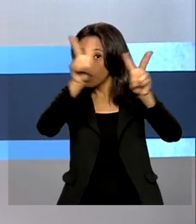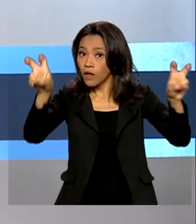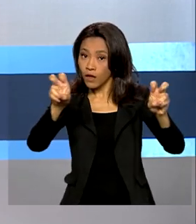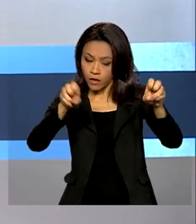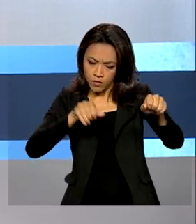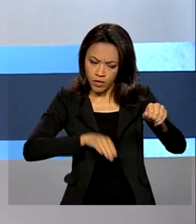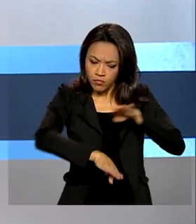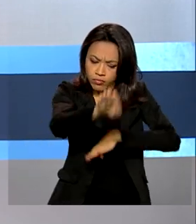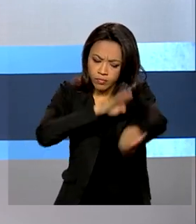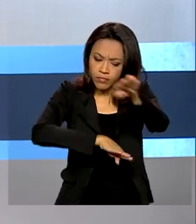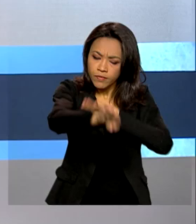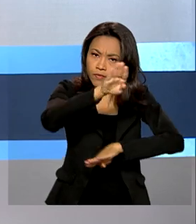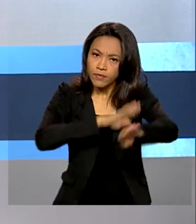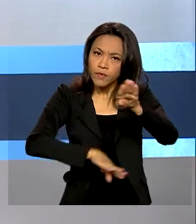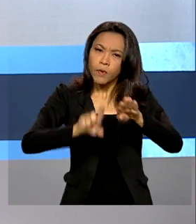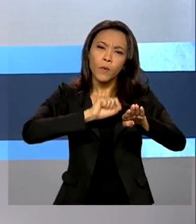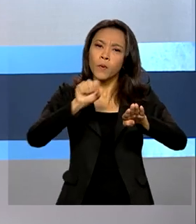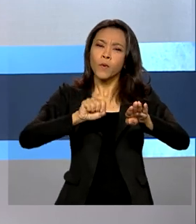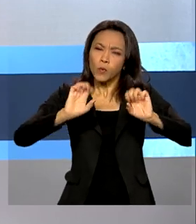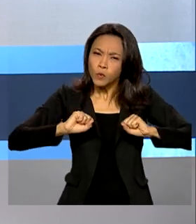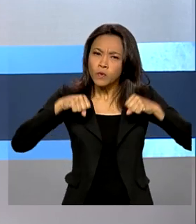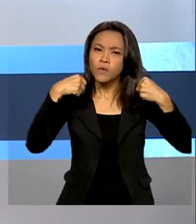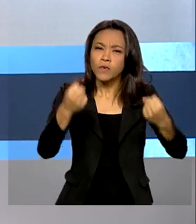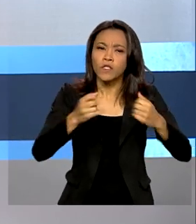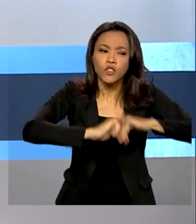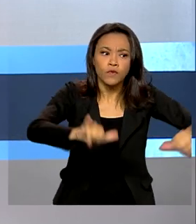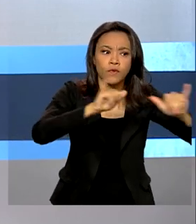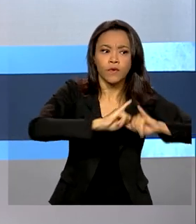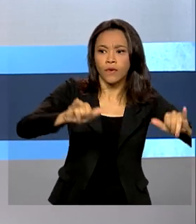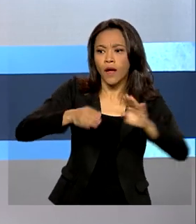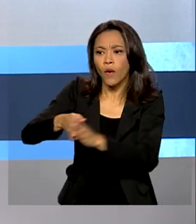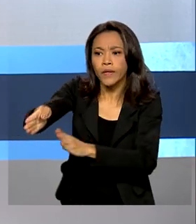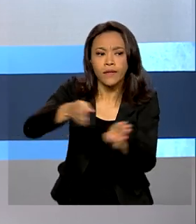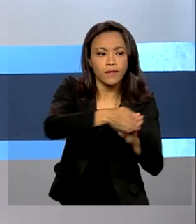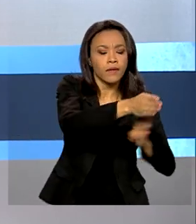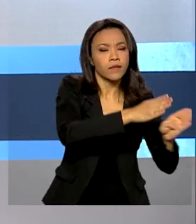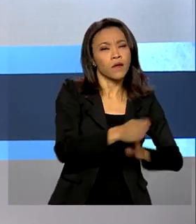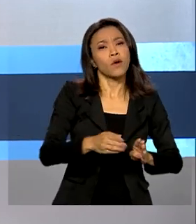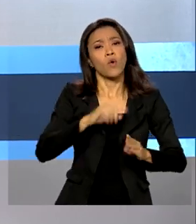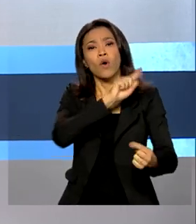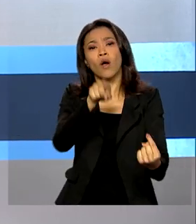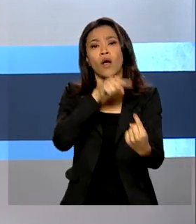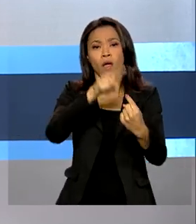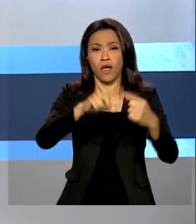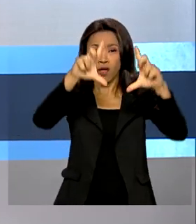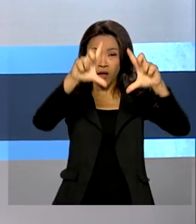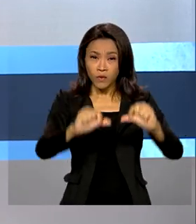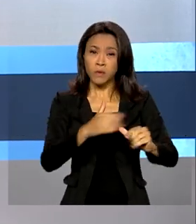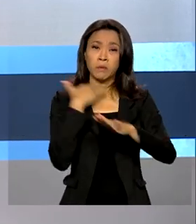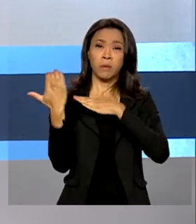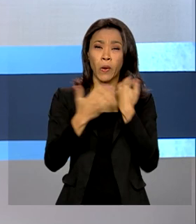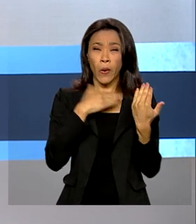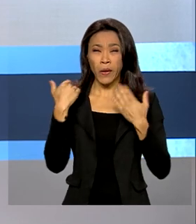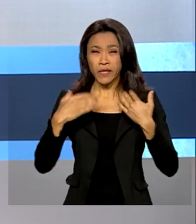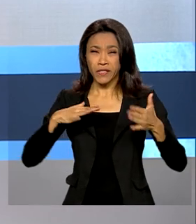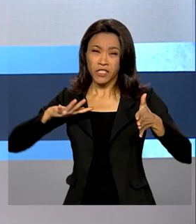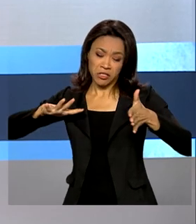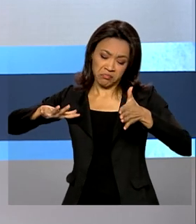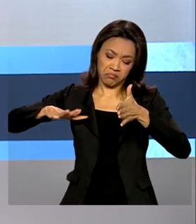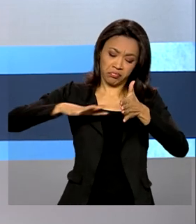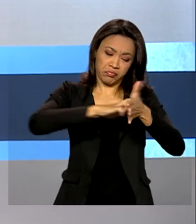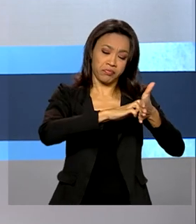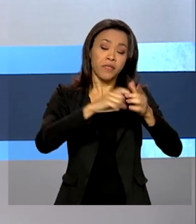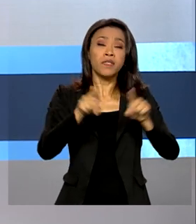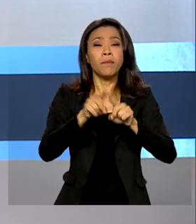concentrado está na divulgação de campanhas e ações para reduzir mortes e acidentes de trânsito e também para a melhoria dos